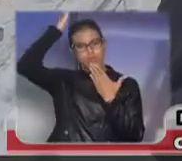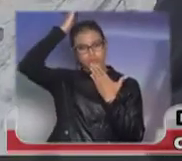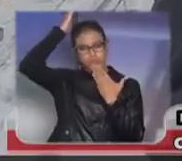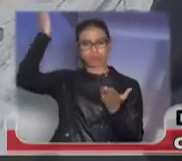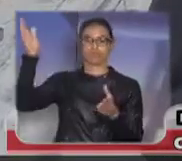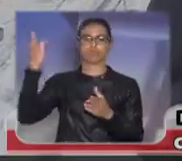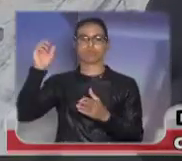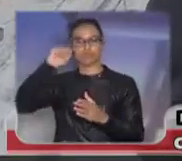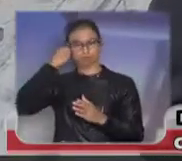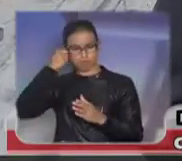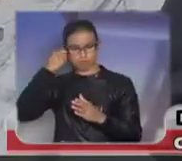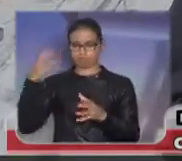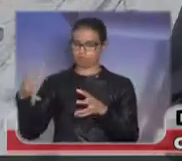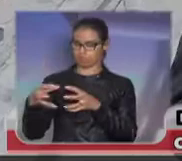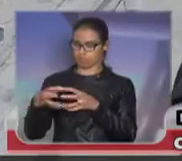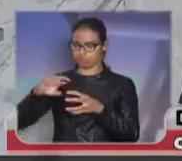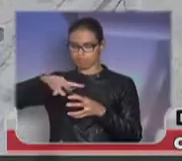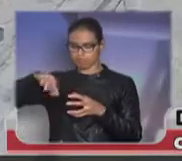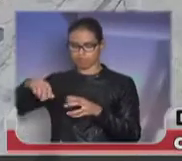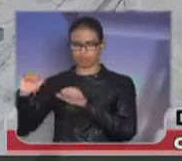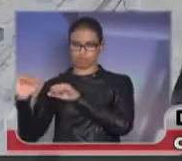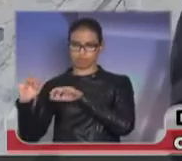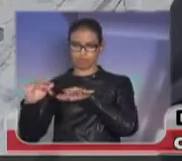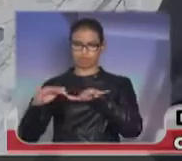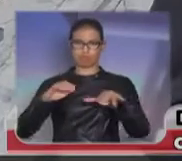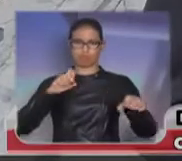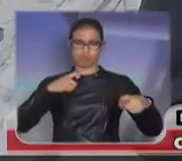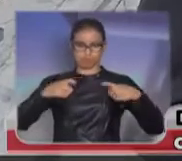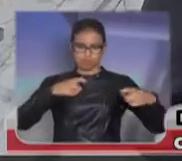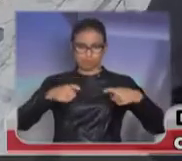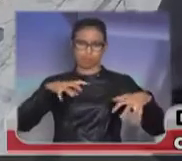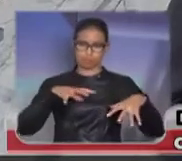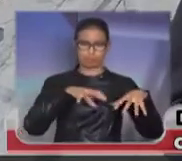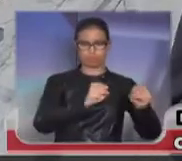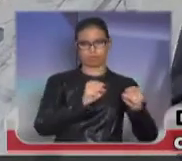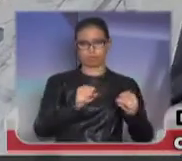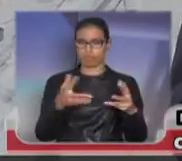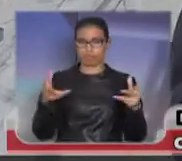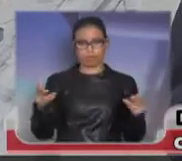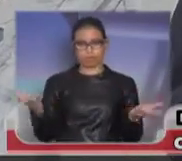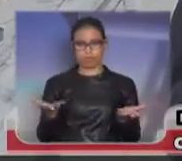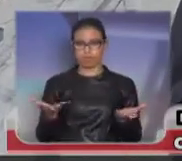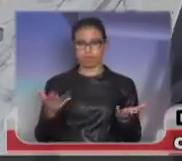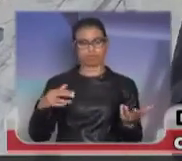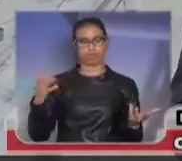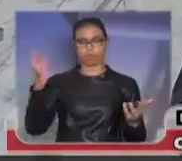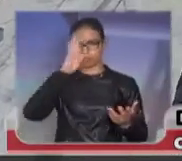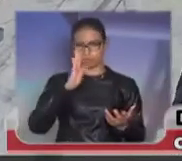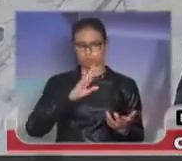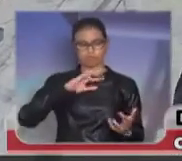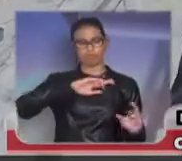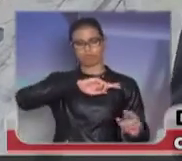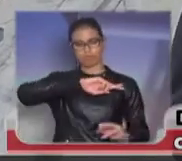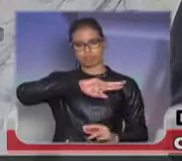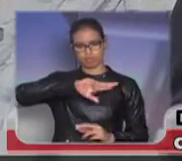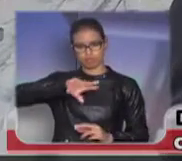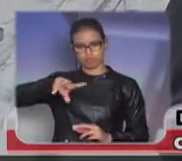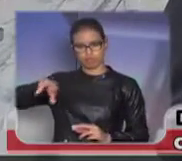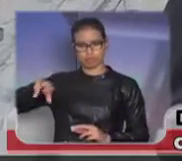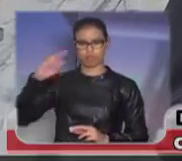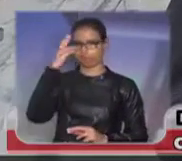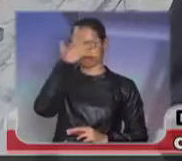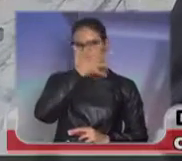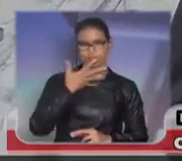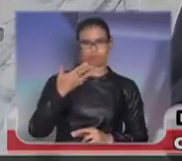nosso povo até hoje. Nós não temos o brasileiro só branco, só negro, só índio, nós temos aqui as nossas raças